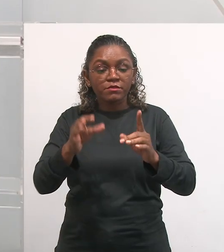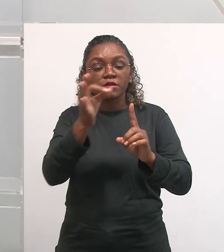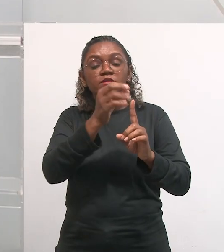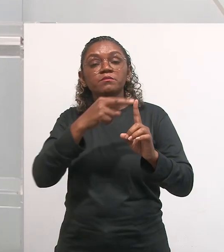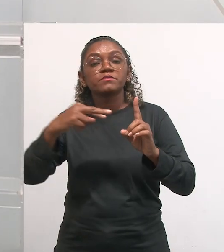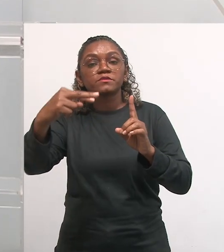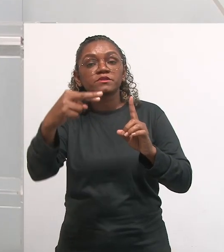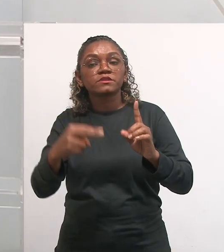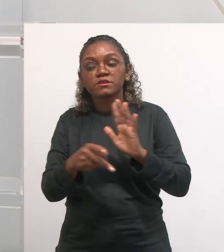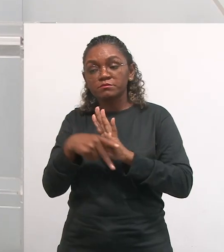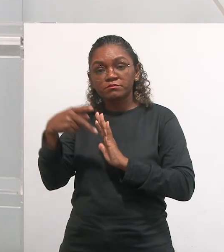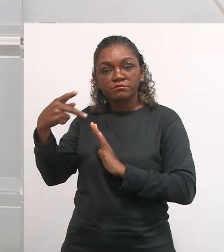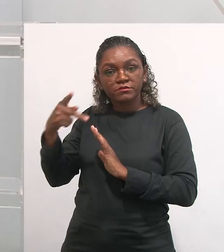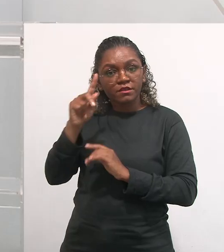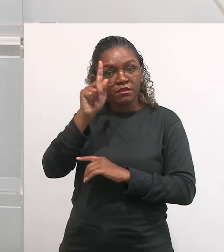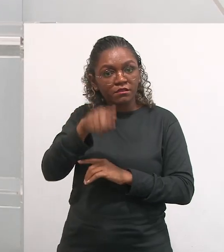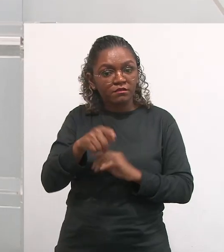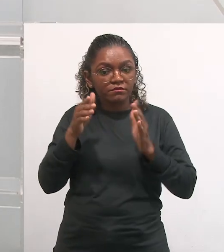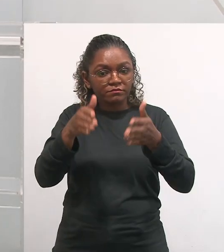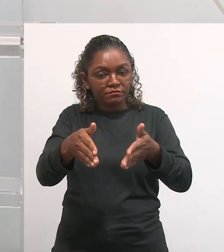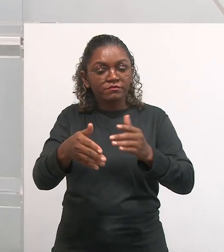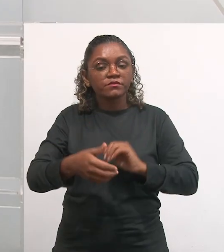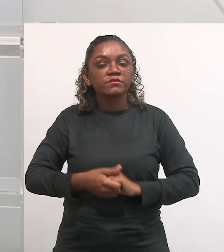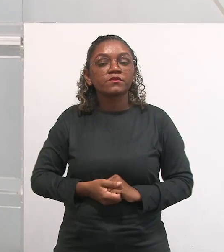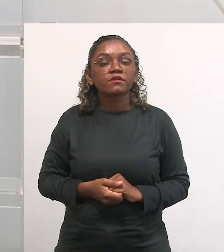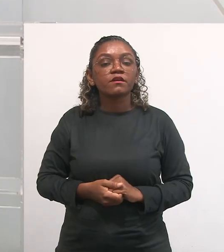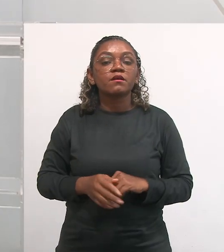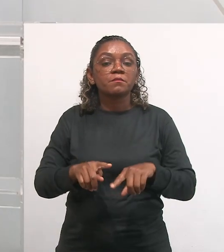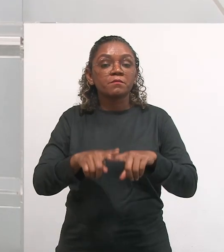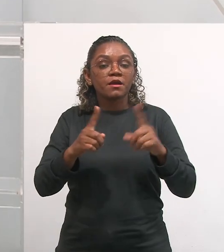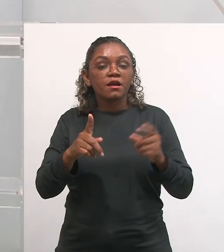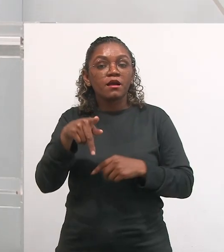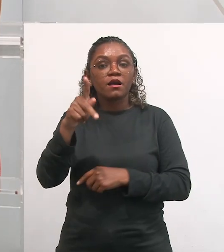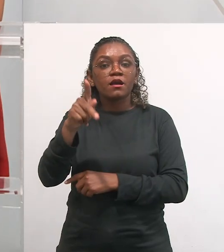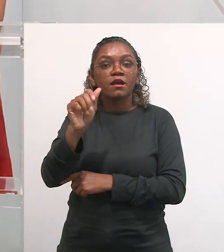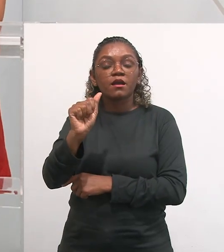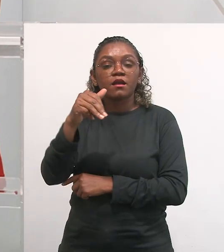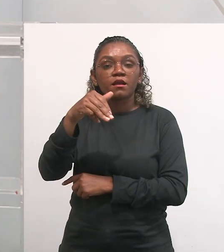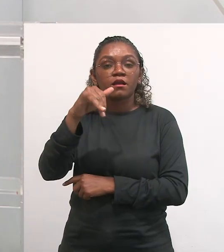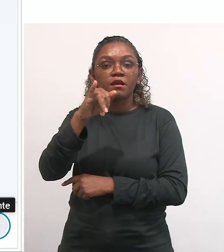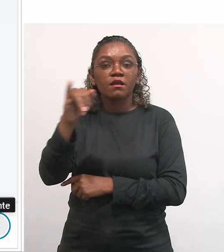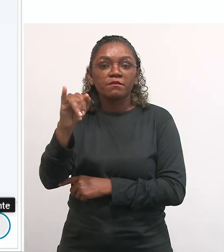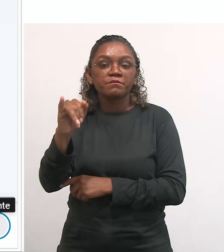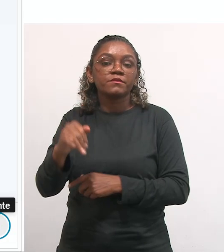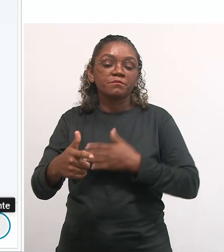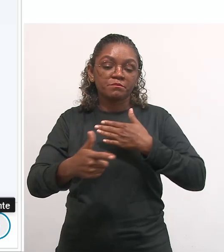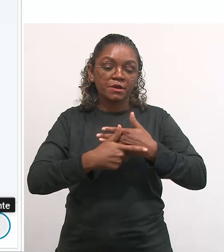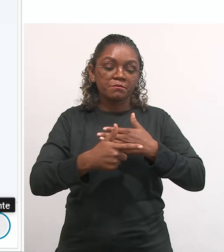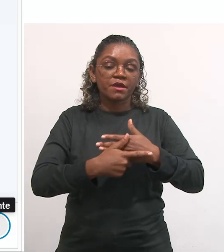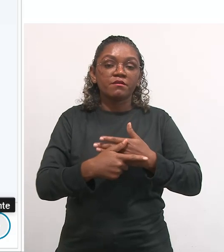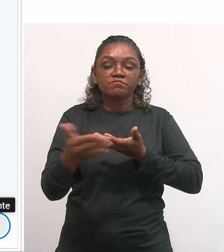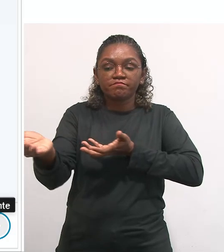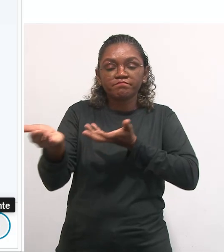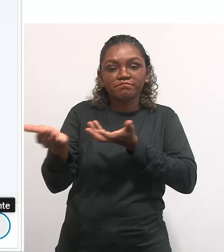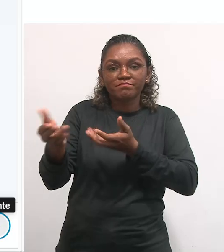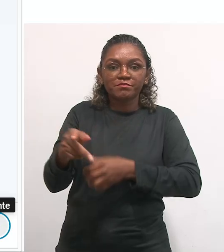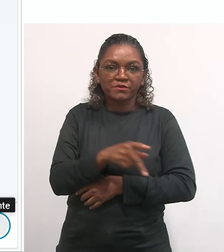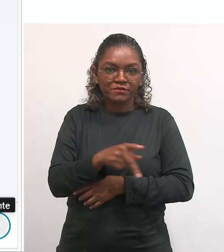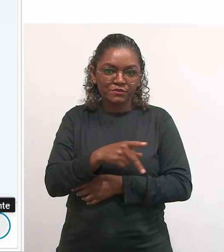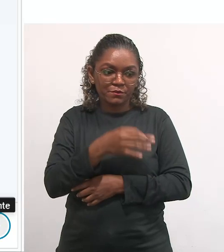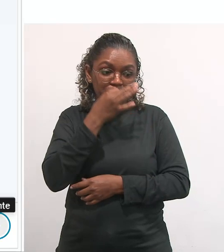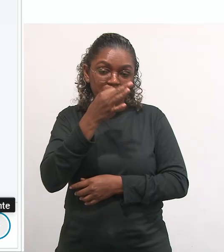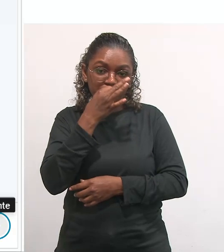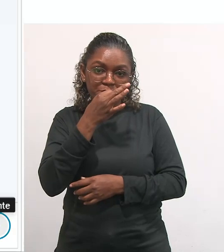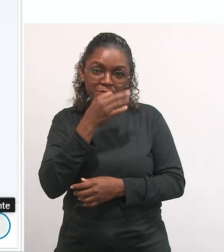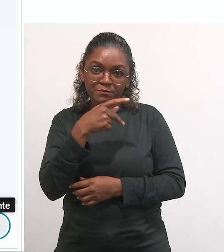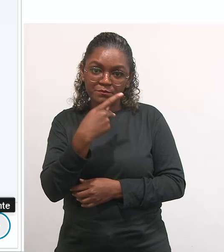isso denota. Então a perspectiva do Libane é nesse sentido. A Constância Camus, ela vai dizer, né, que o professor deve assumir a função